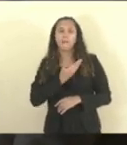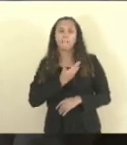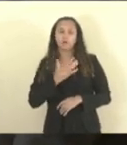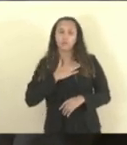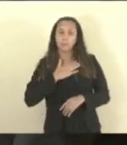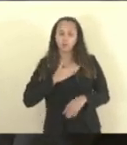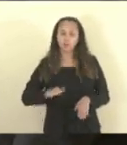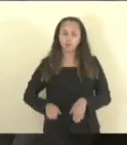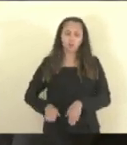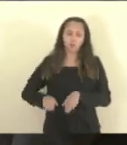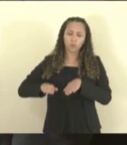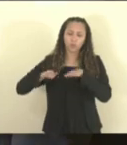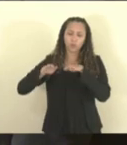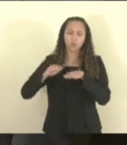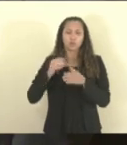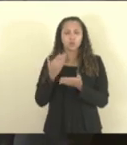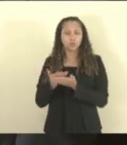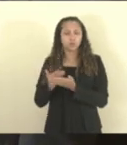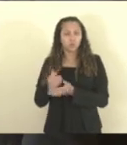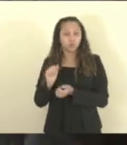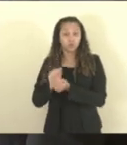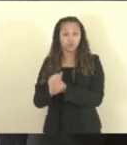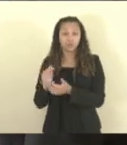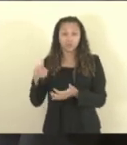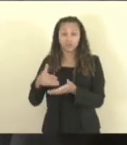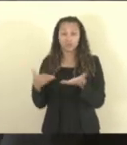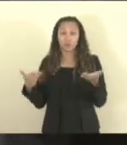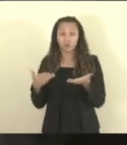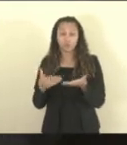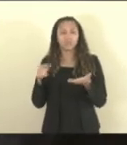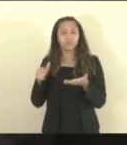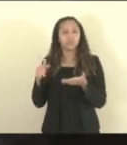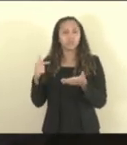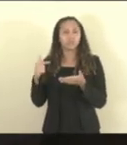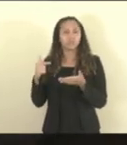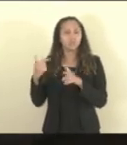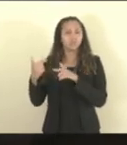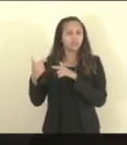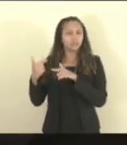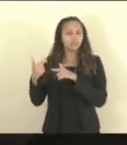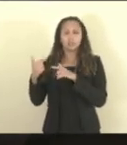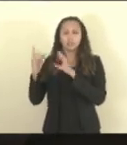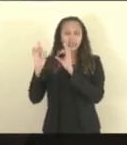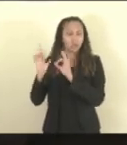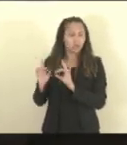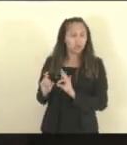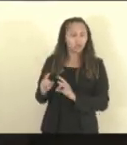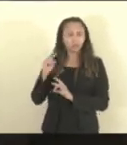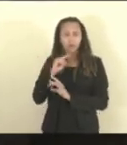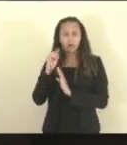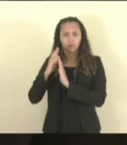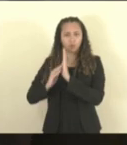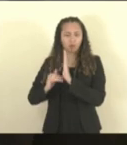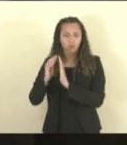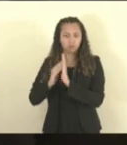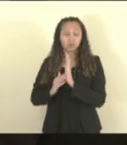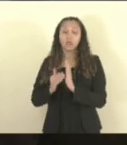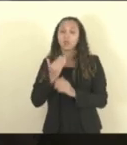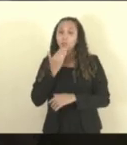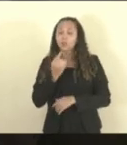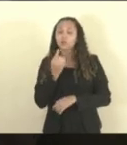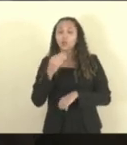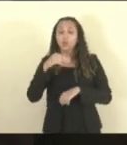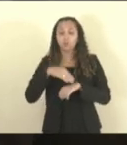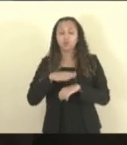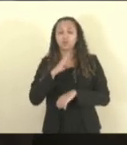primário junto e até hoje realmente ele tinha uma atividade muito grande, muito querida em nossa Colatina. Eu peço um minuto